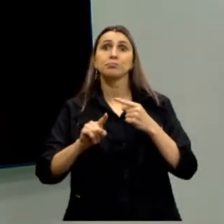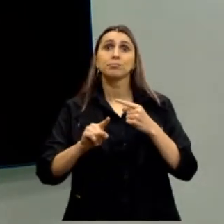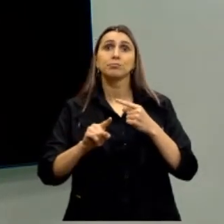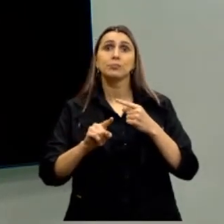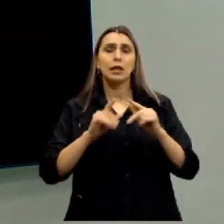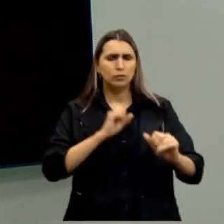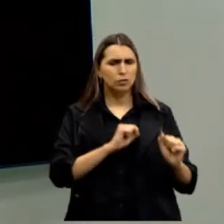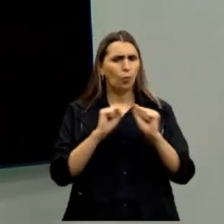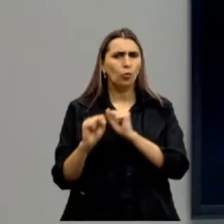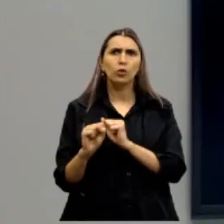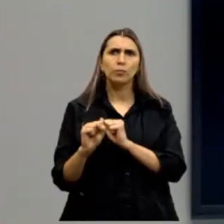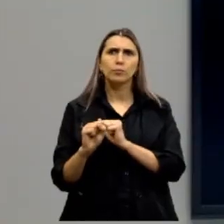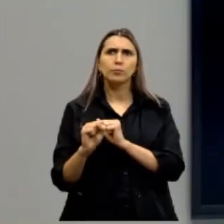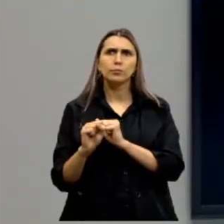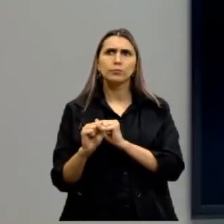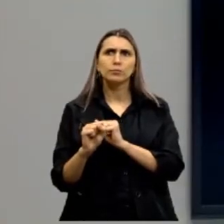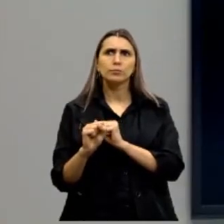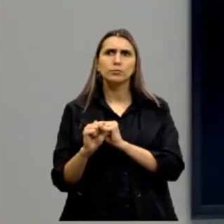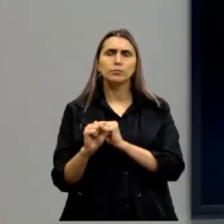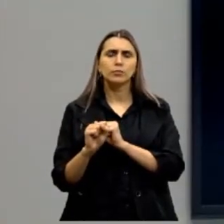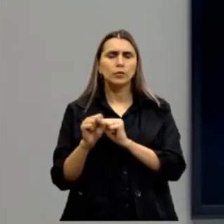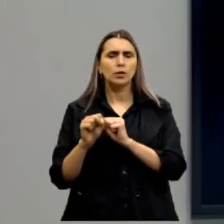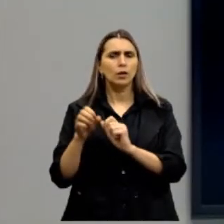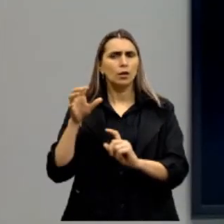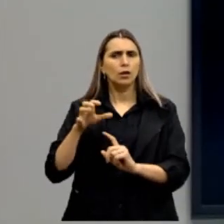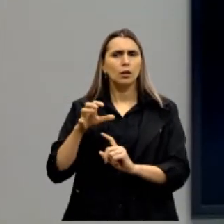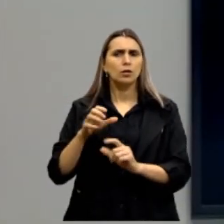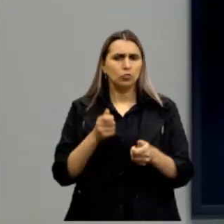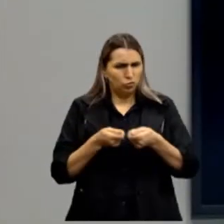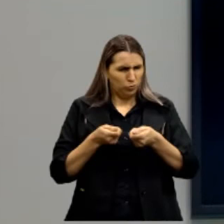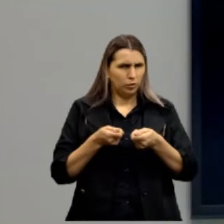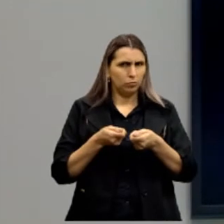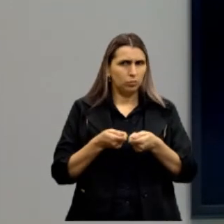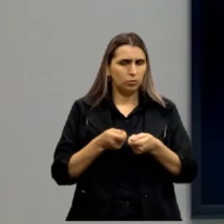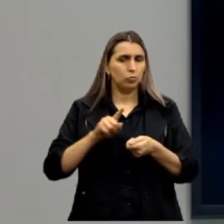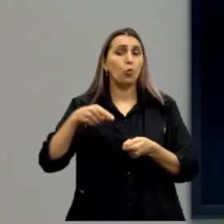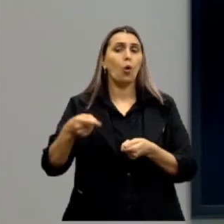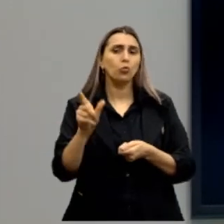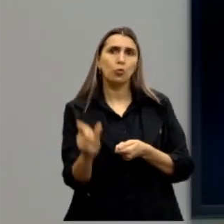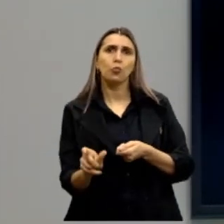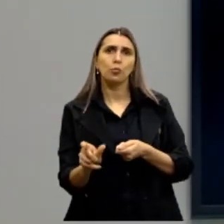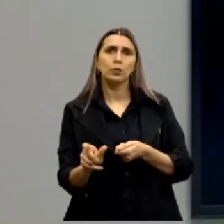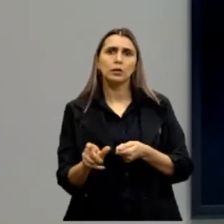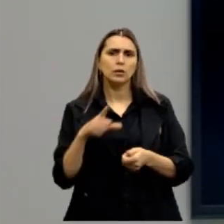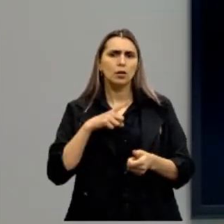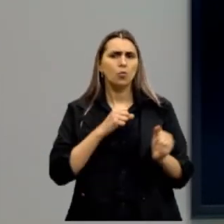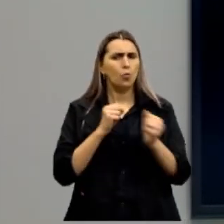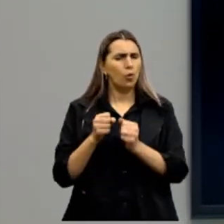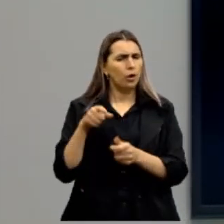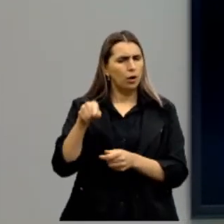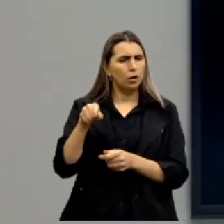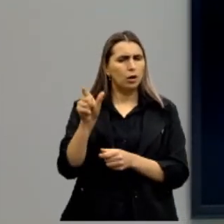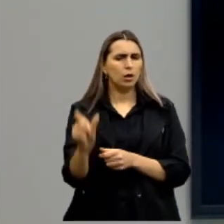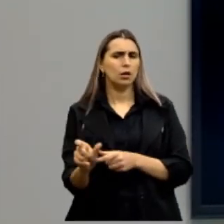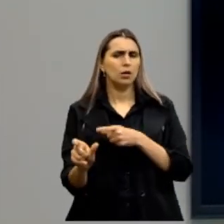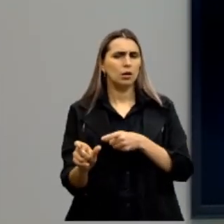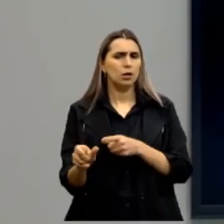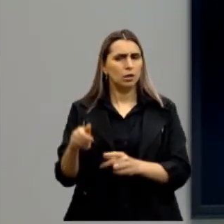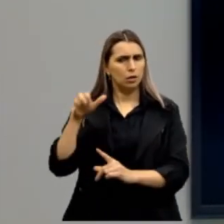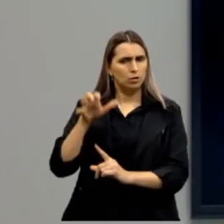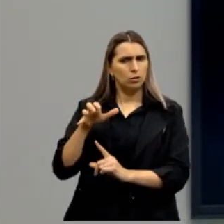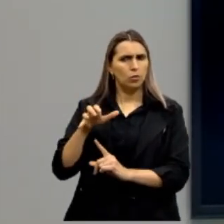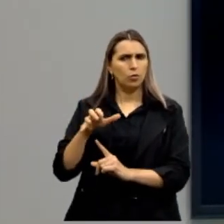esse poder sobre o poder disciplinador, então você tem um poder sobre aquele que não se impõe